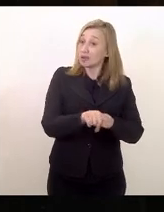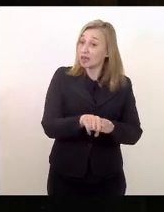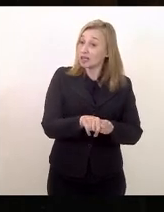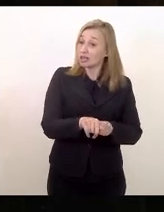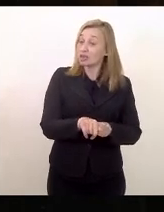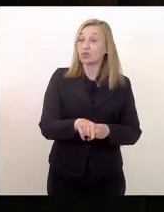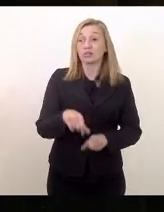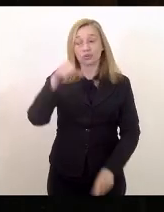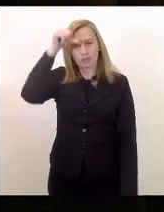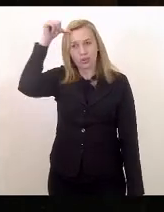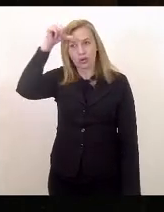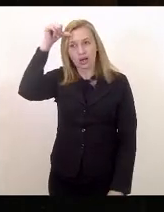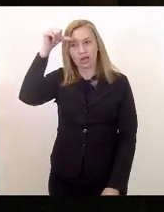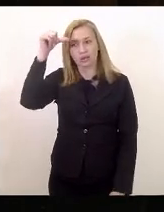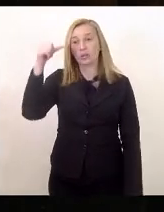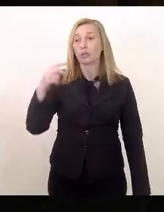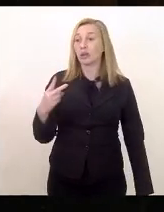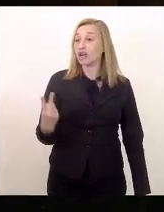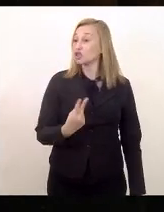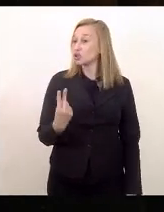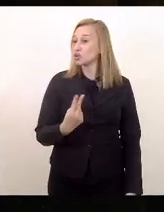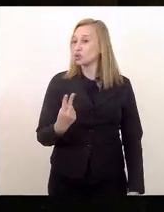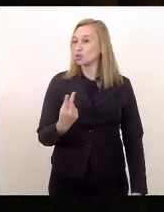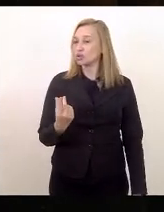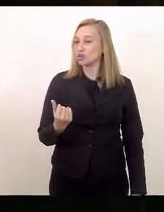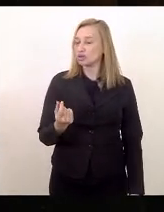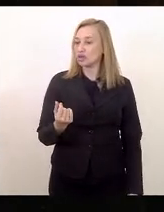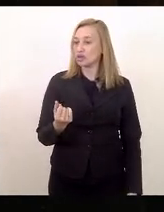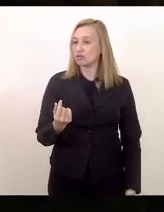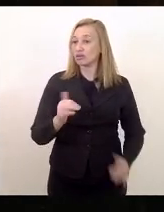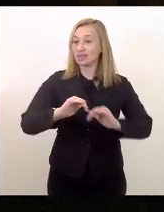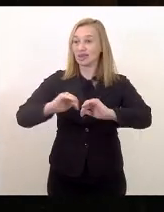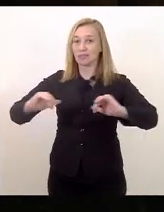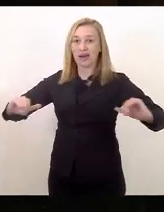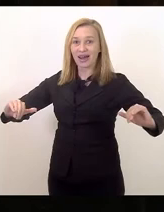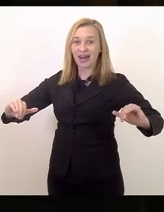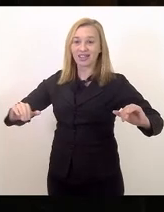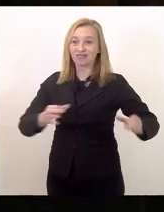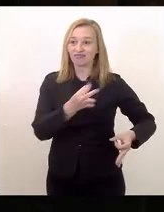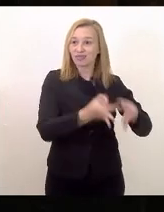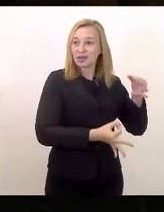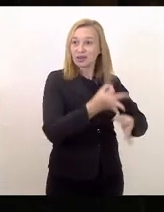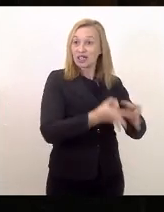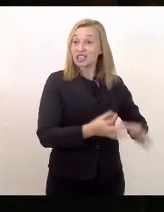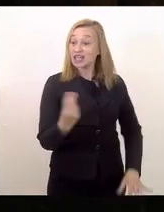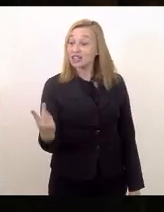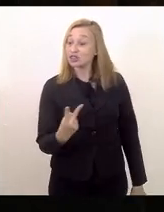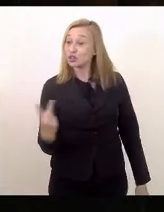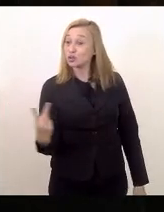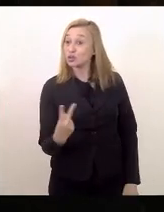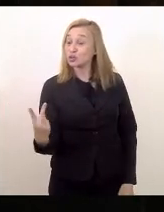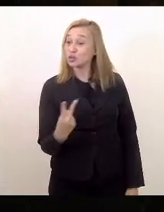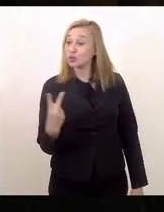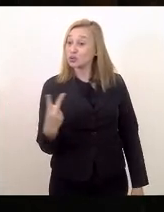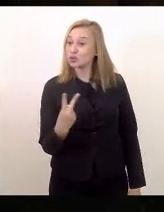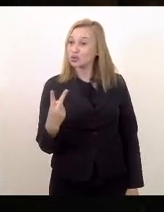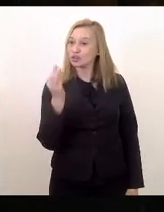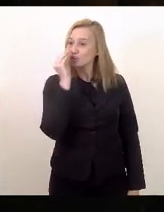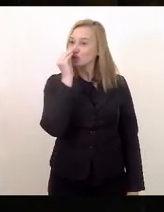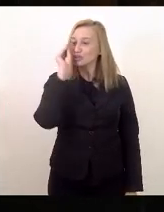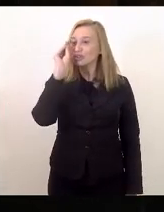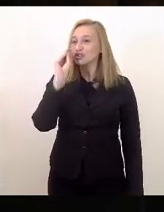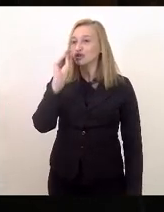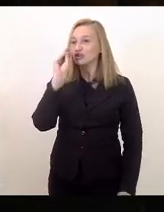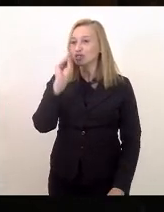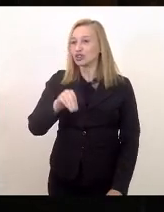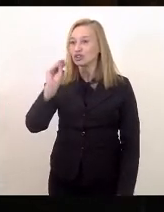Cláudio Castro. As contas foram separadas no tribunal e ambas foram rejeitadas